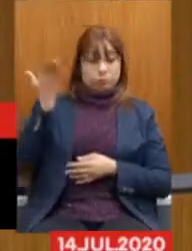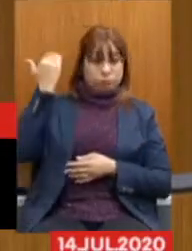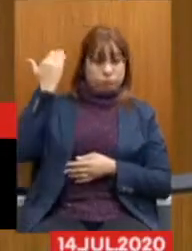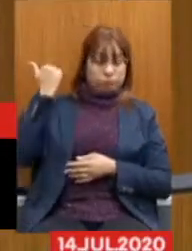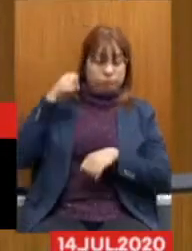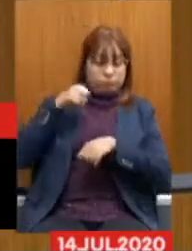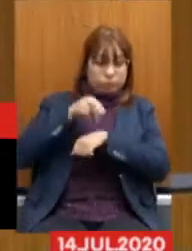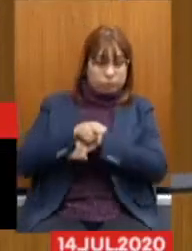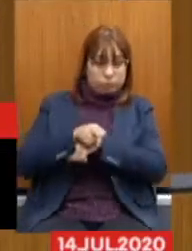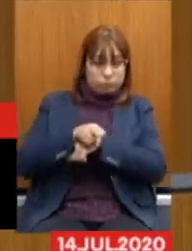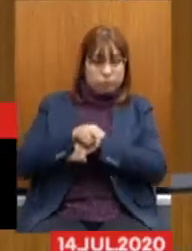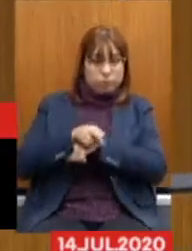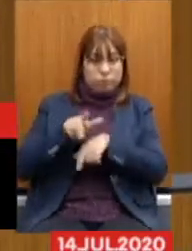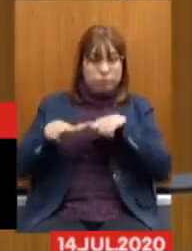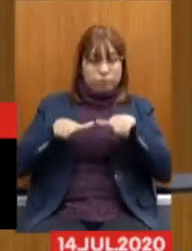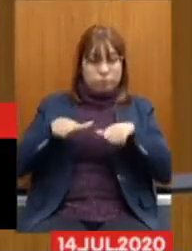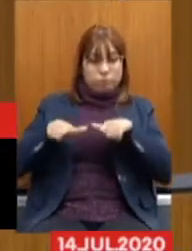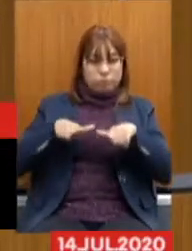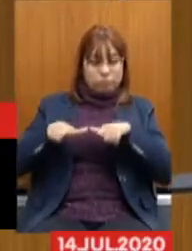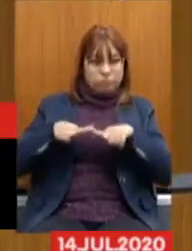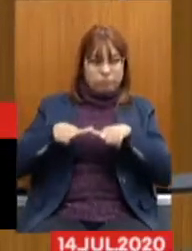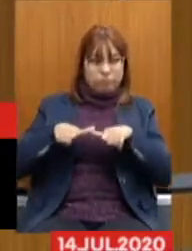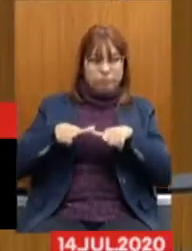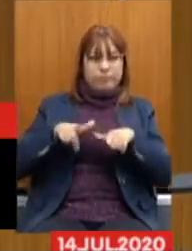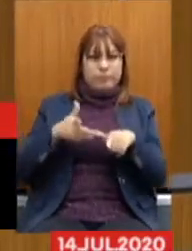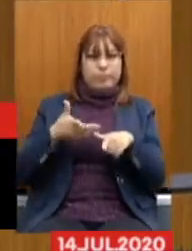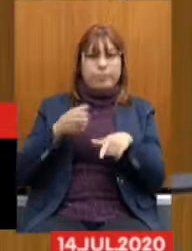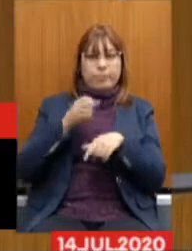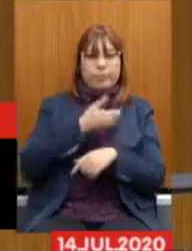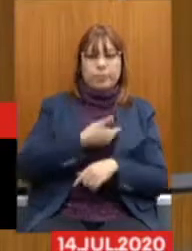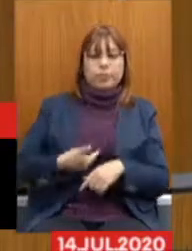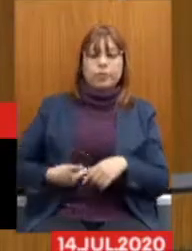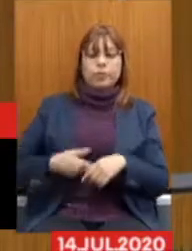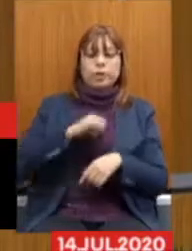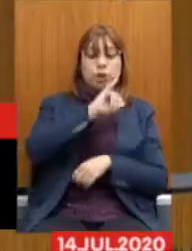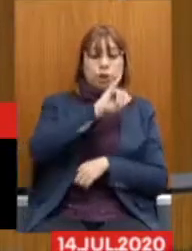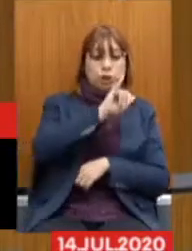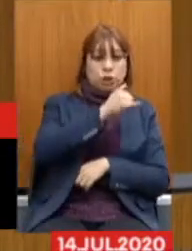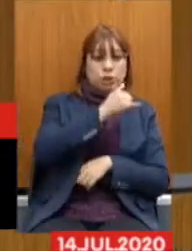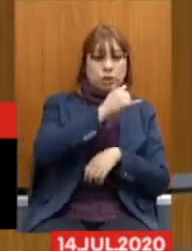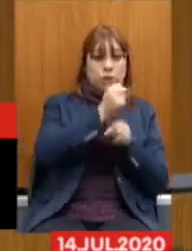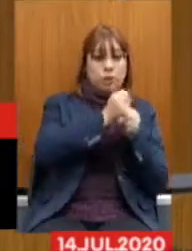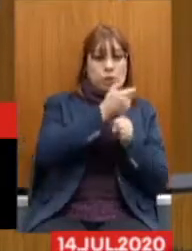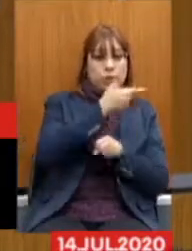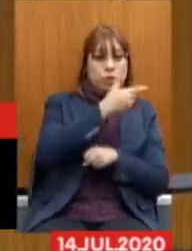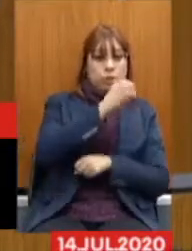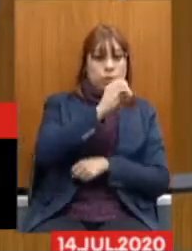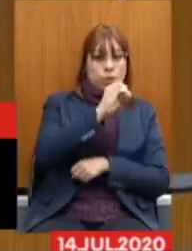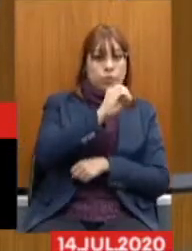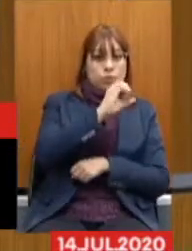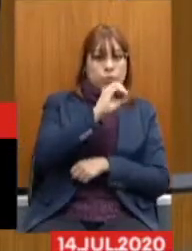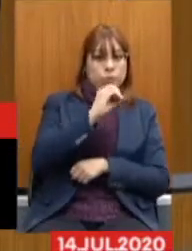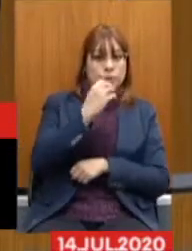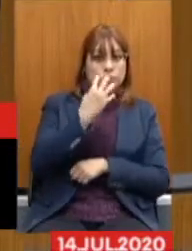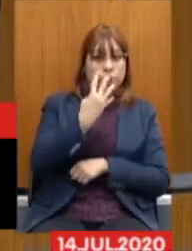público entre janeiro de 2004, quando já invigou a reforma da